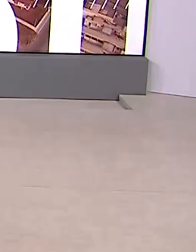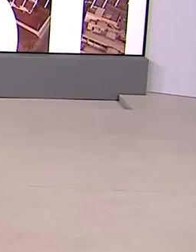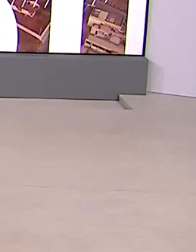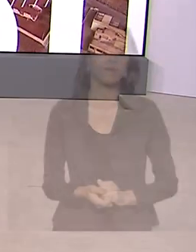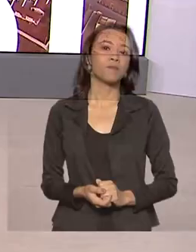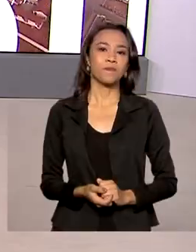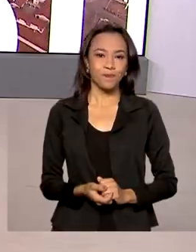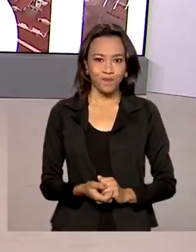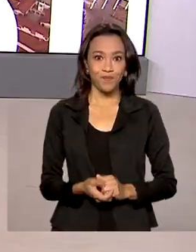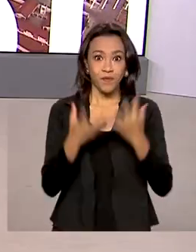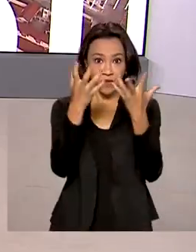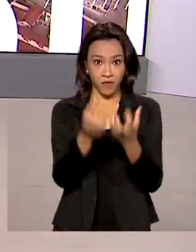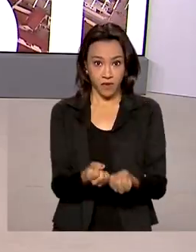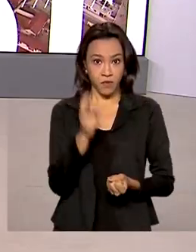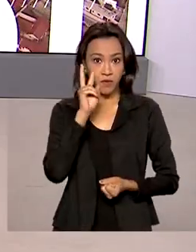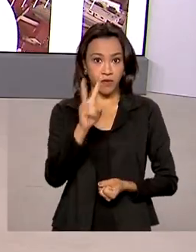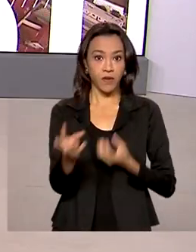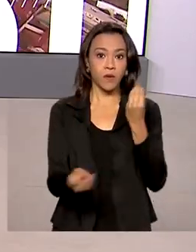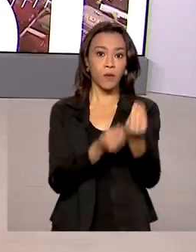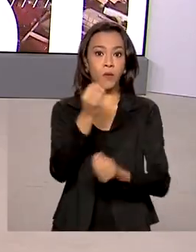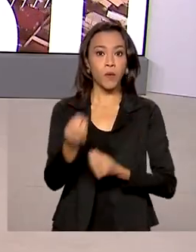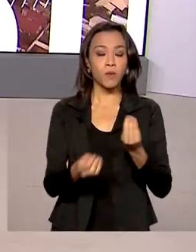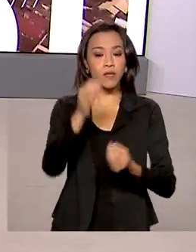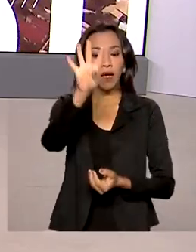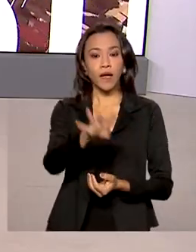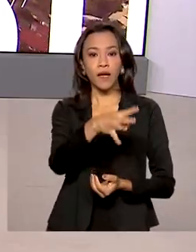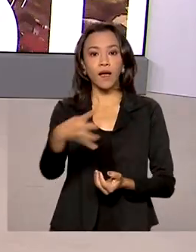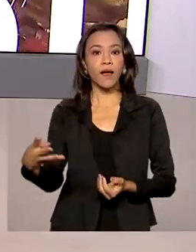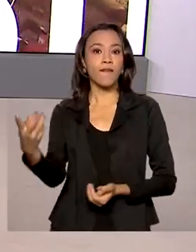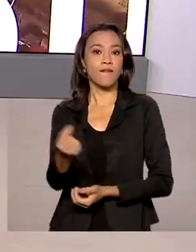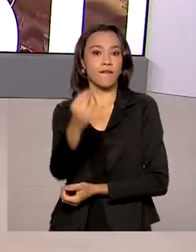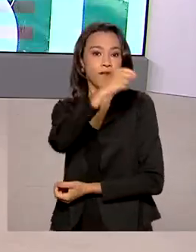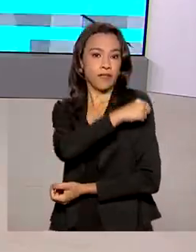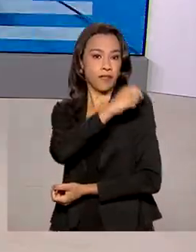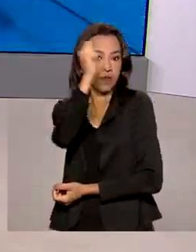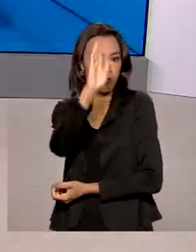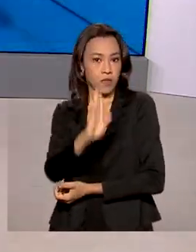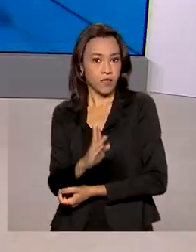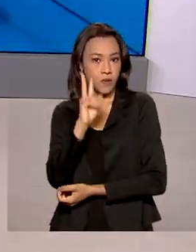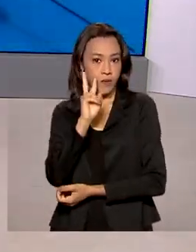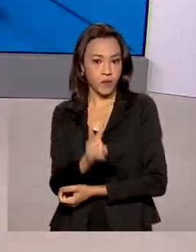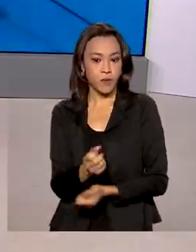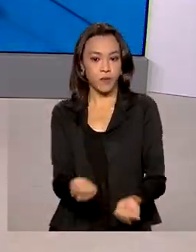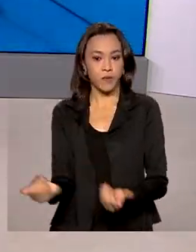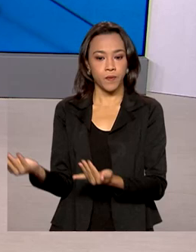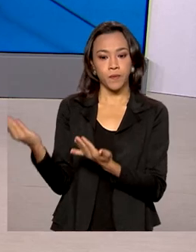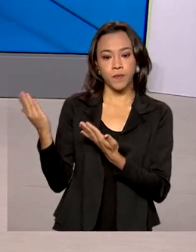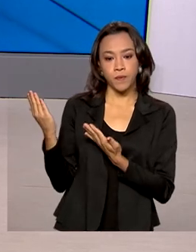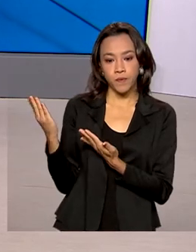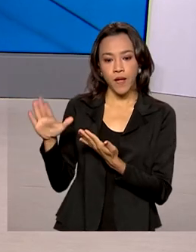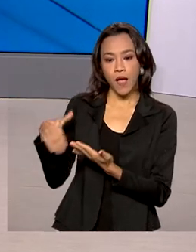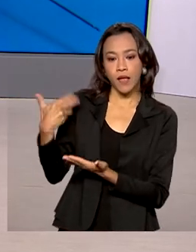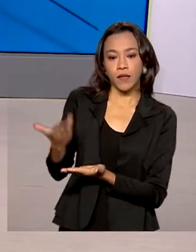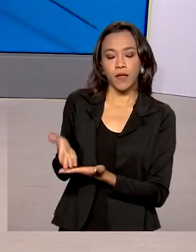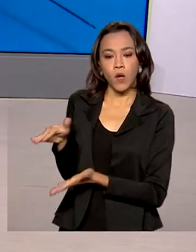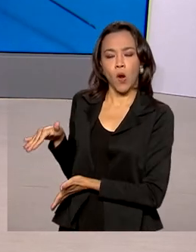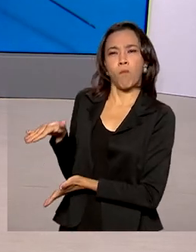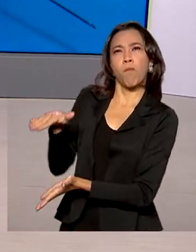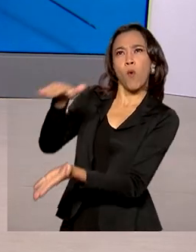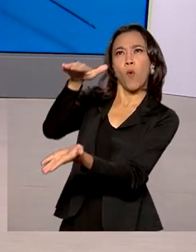Vamos ver agora como está a vacinação pelo Brasil aqui no telão? Olha, até agora foram distribuídas